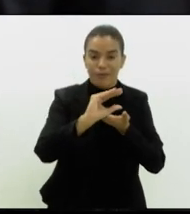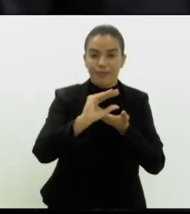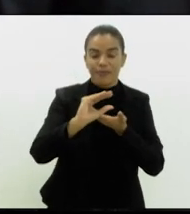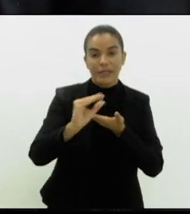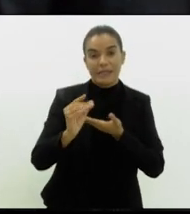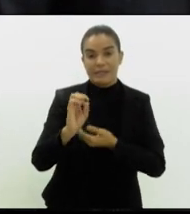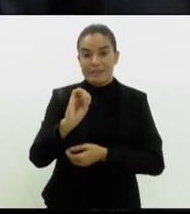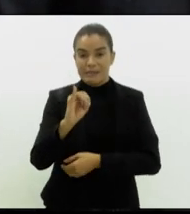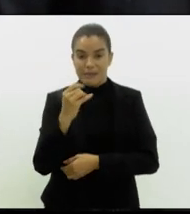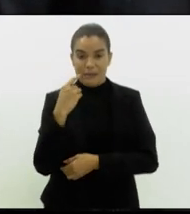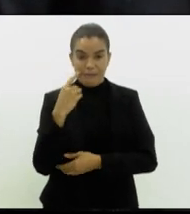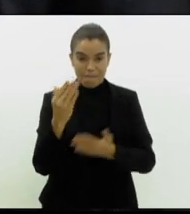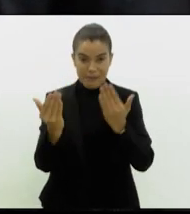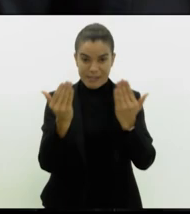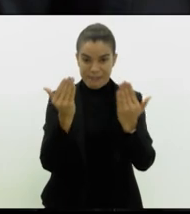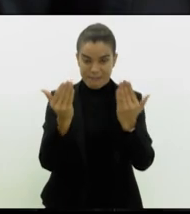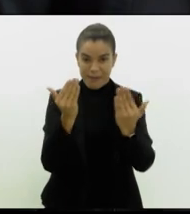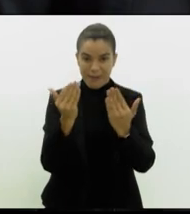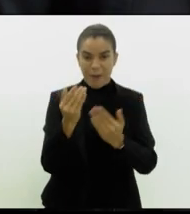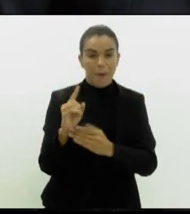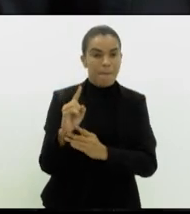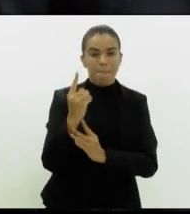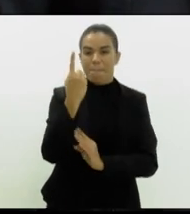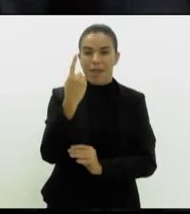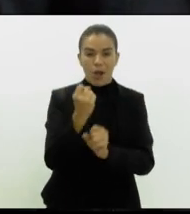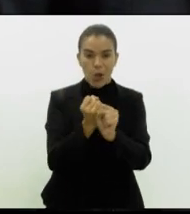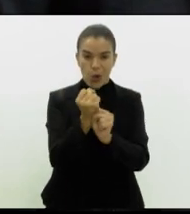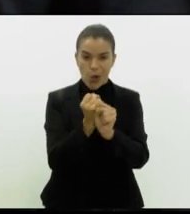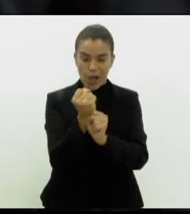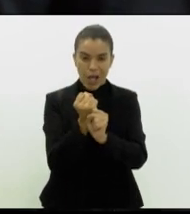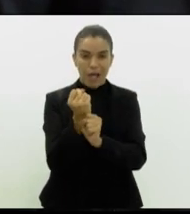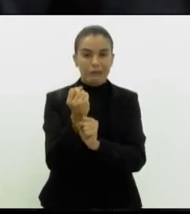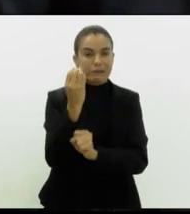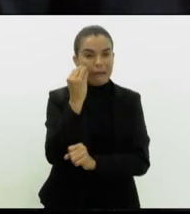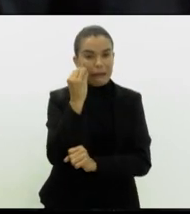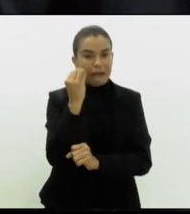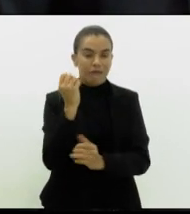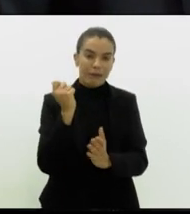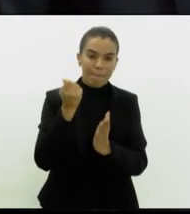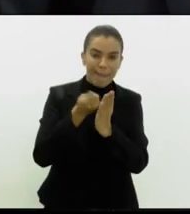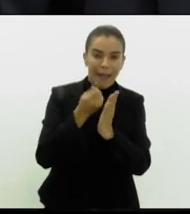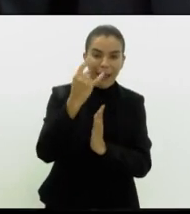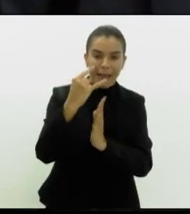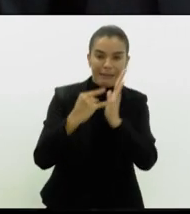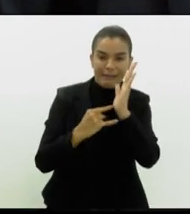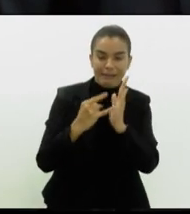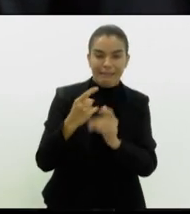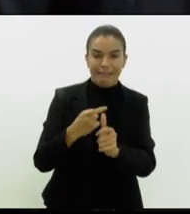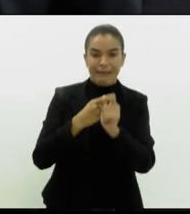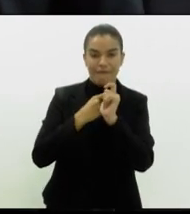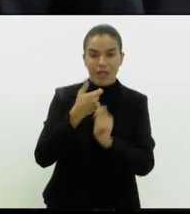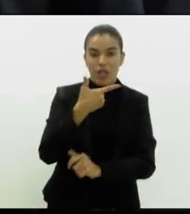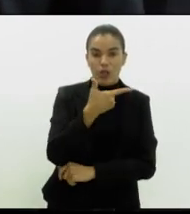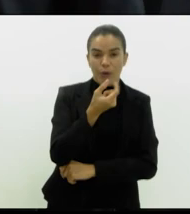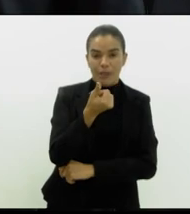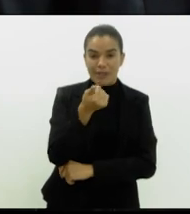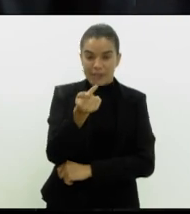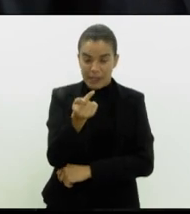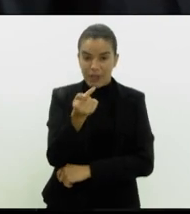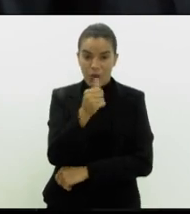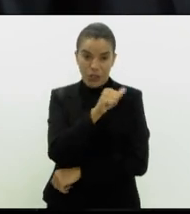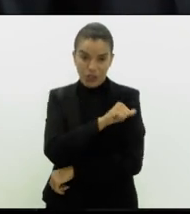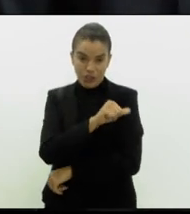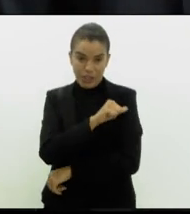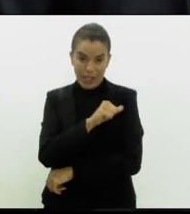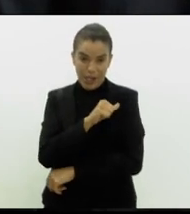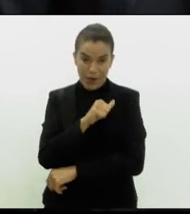gente pegar do primeiro ano do regime de recuperação fiscal, que foi 2017, com o Rio de Janeiro, para cá,